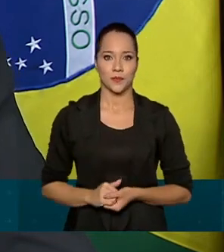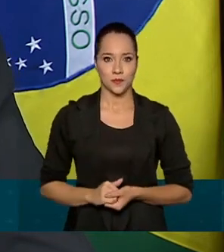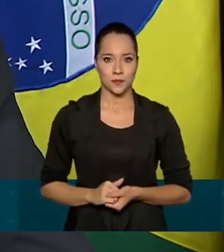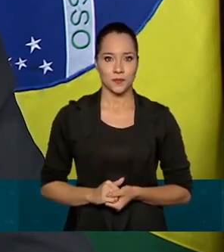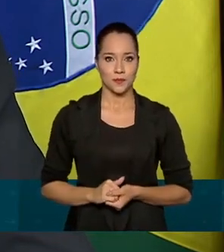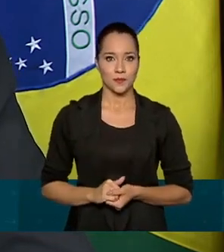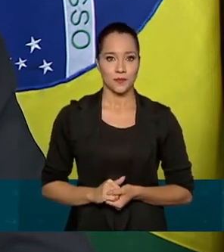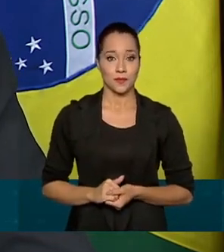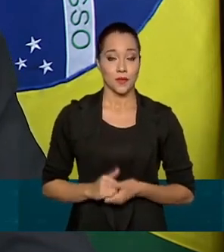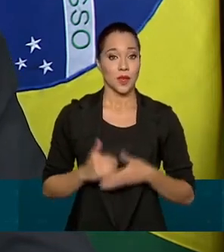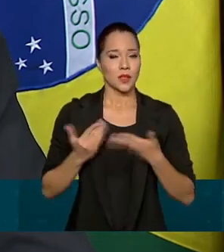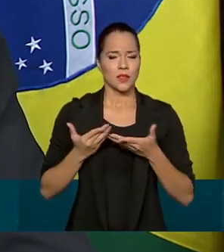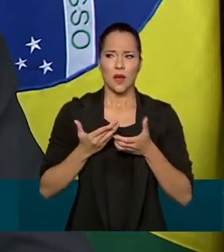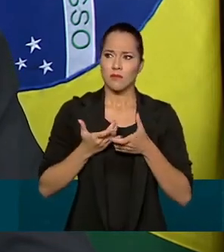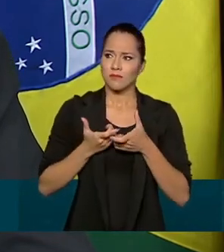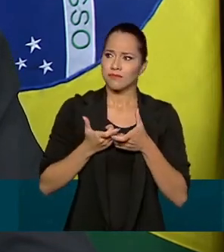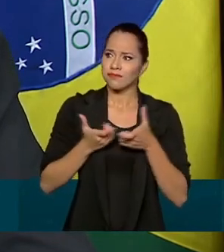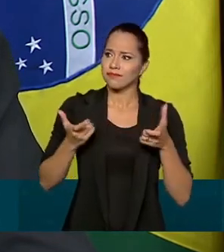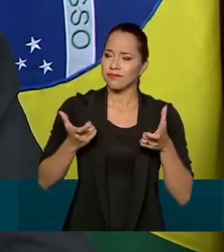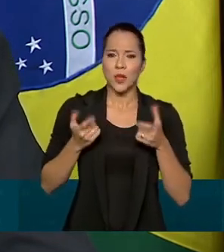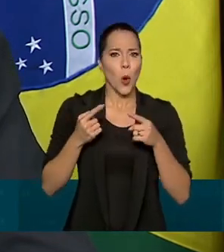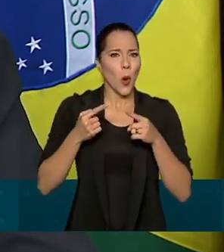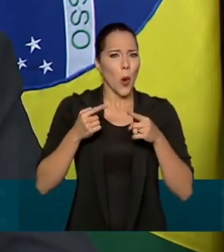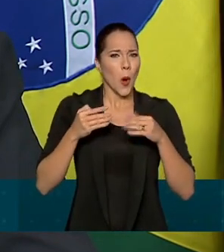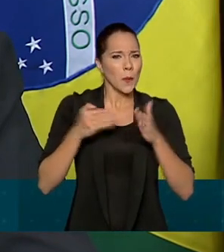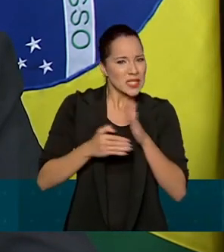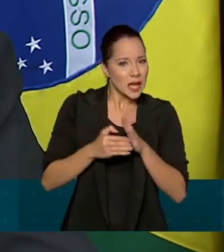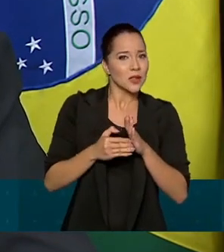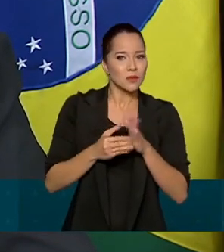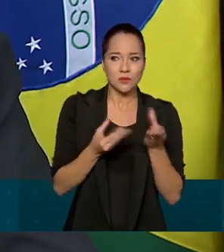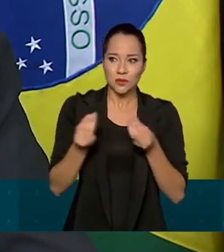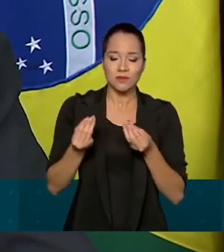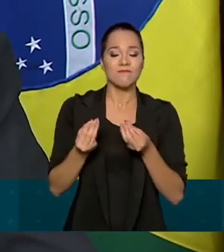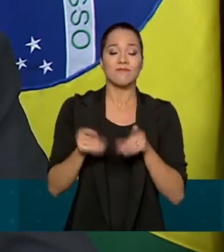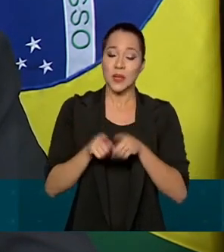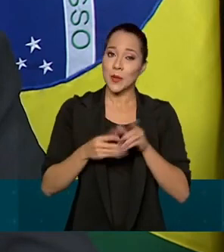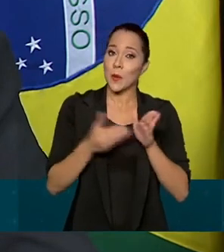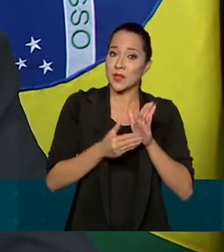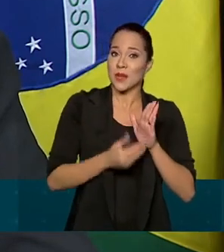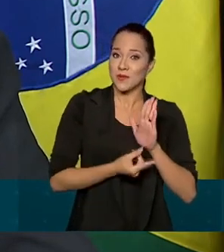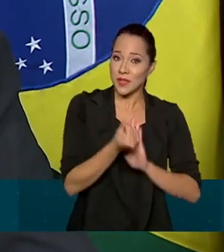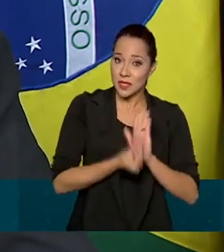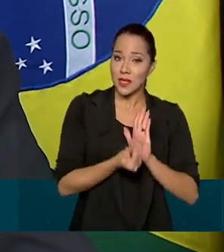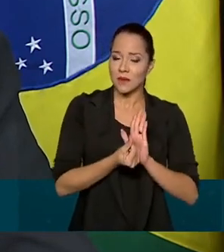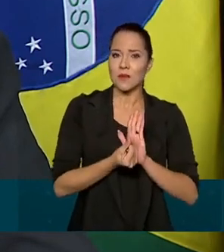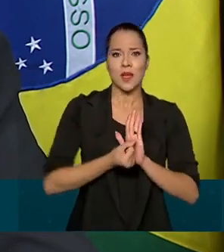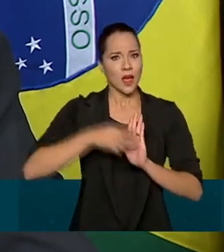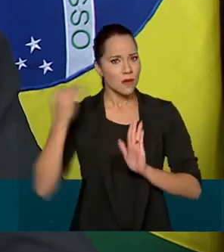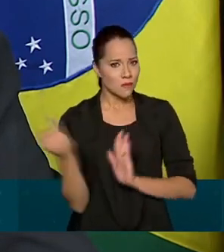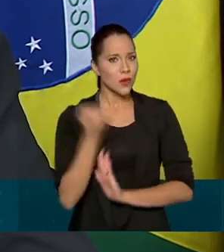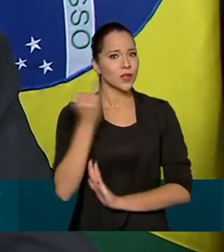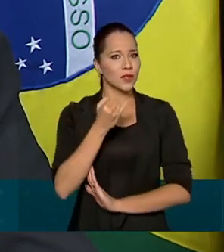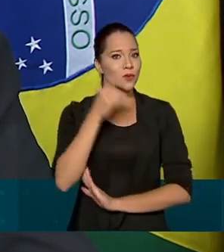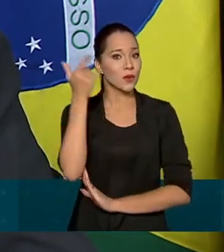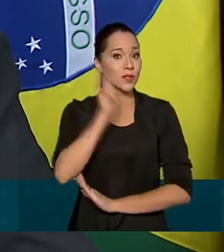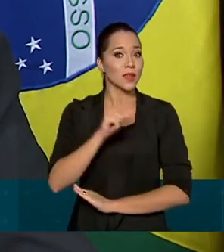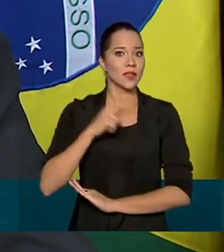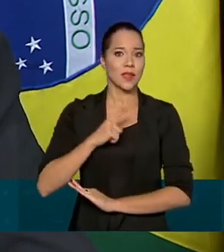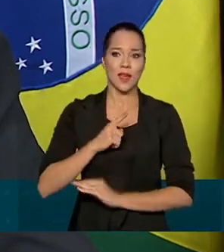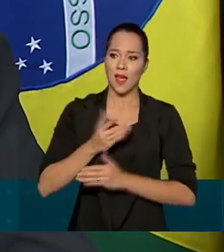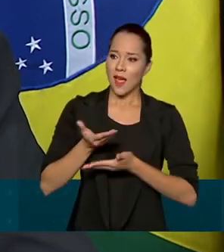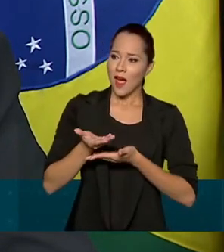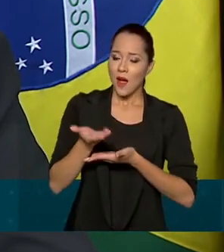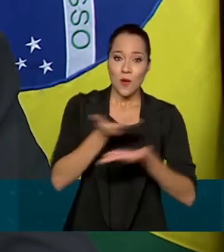Diante da magnitude dos obstáculos, inclusive financeiros, é fundamental poder contar com a